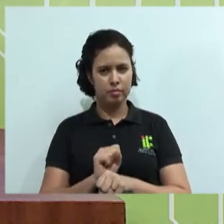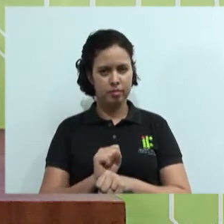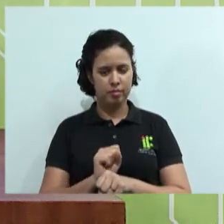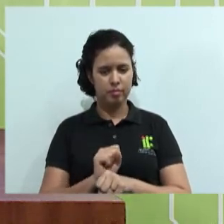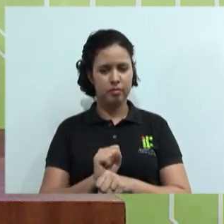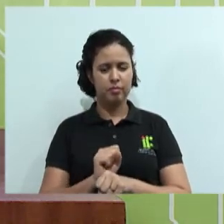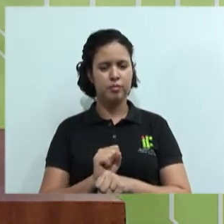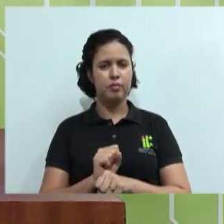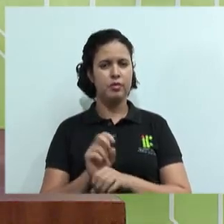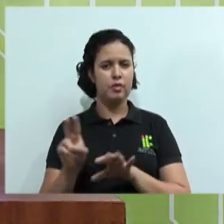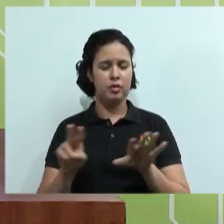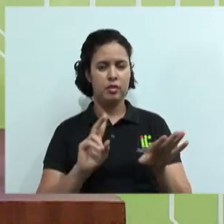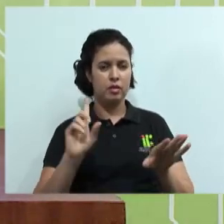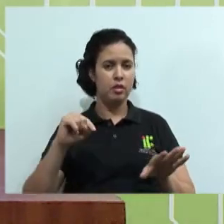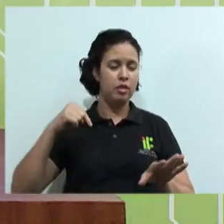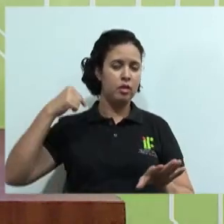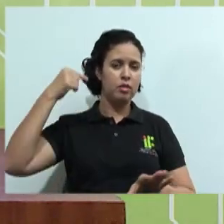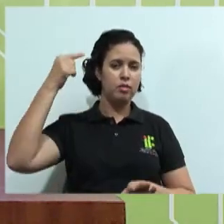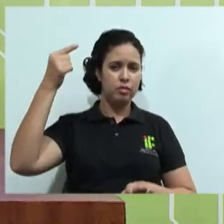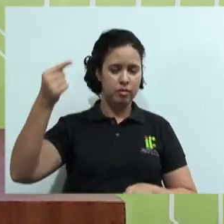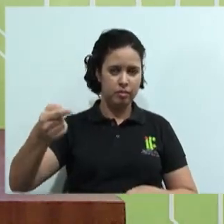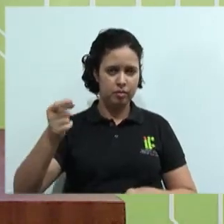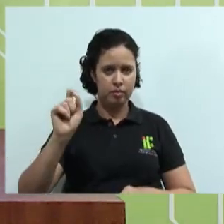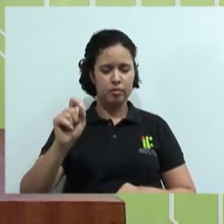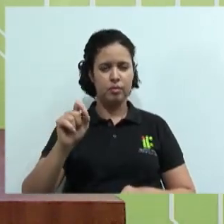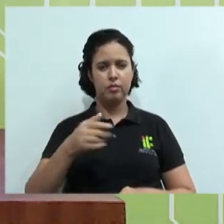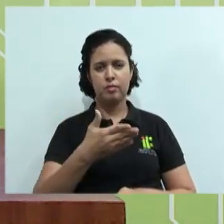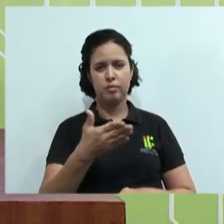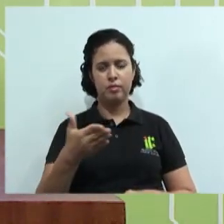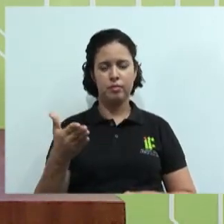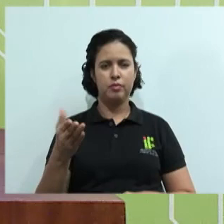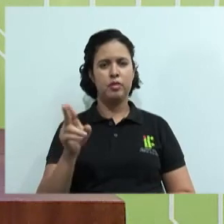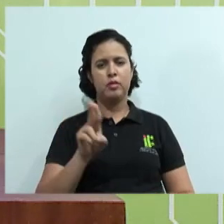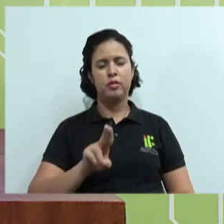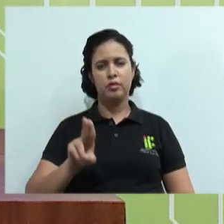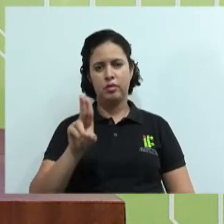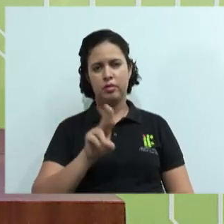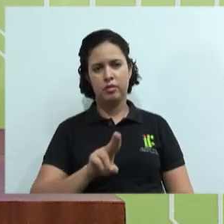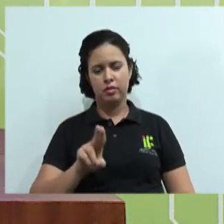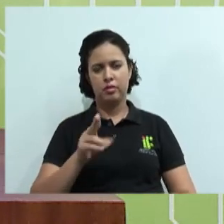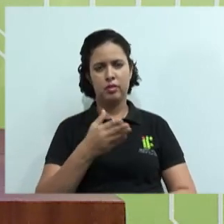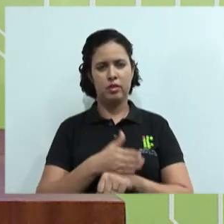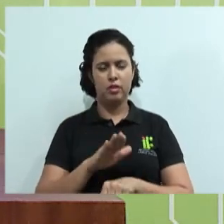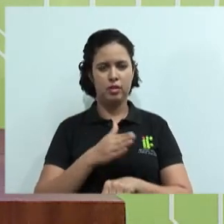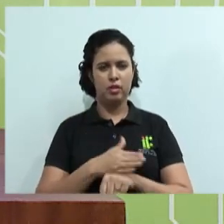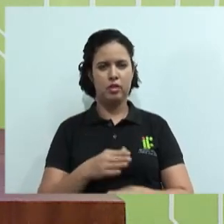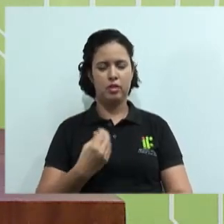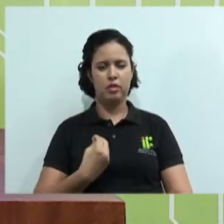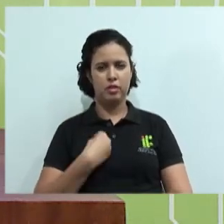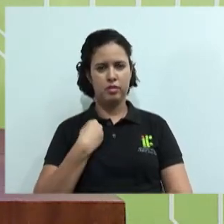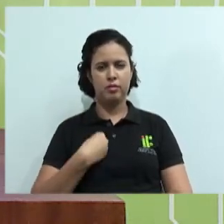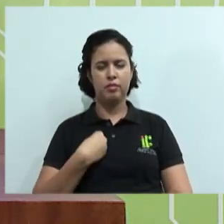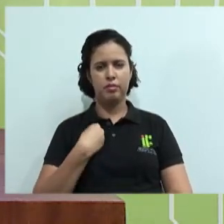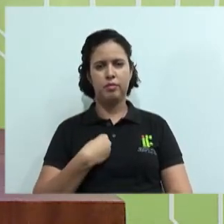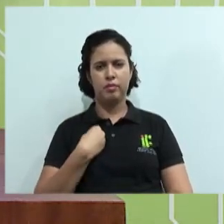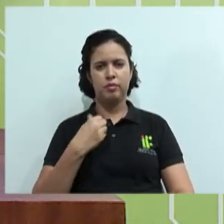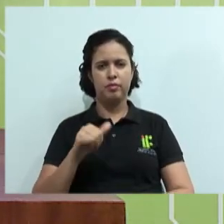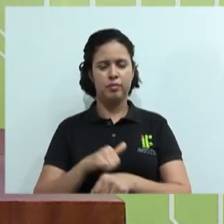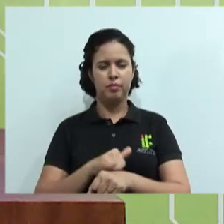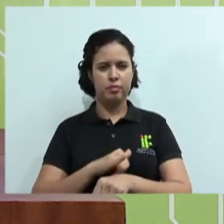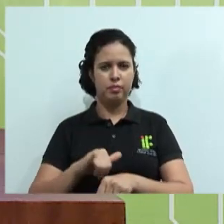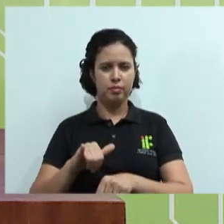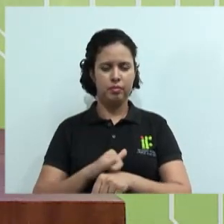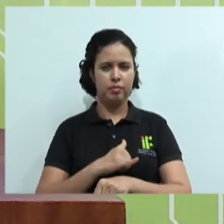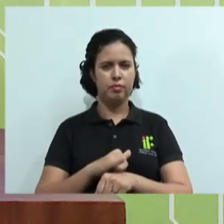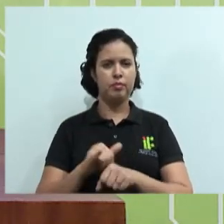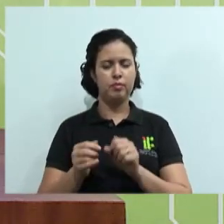que nós vamos ter de uma aula para a aula da próxima semana, que você possa colocar em prática aquilo que nós abordamos aqui, aquelas técnicas e métodos